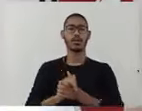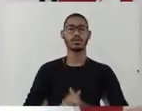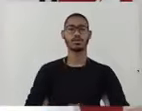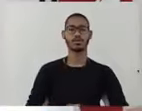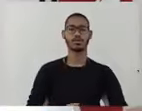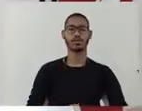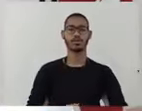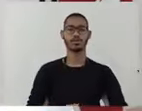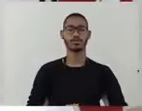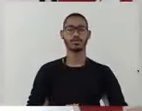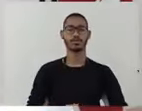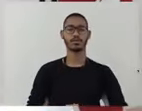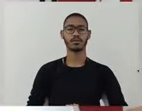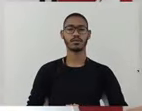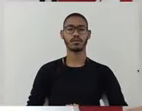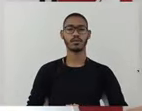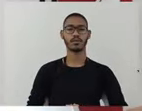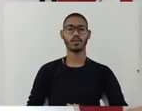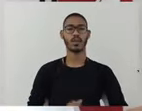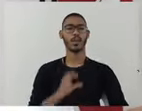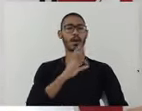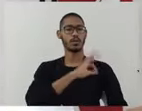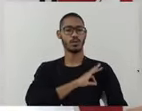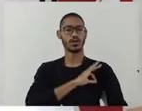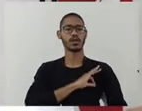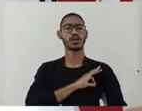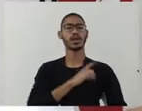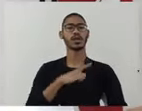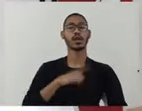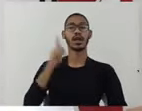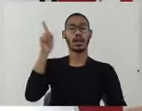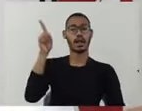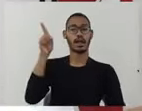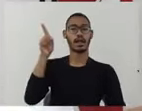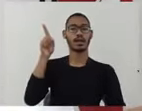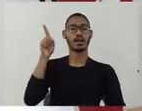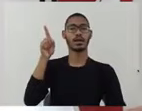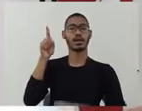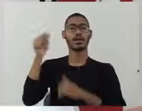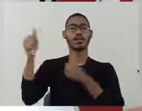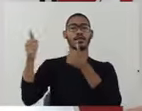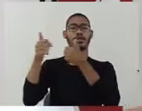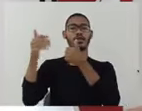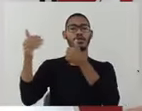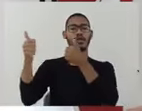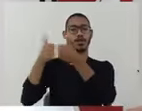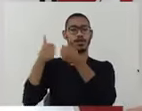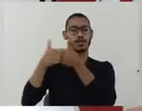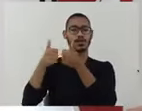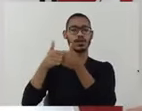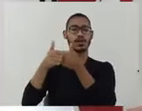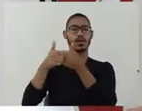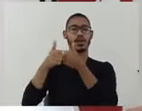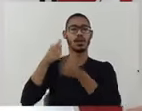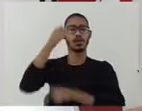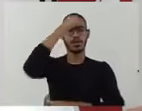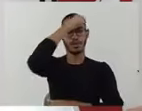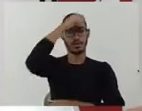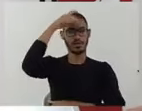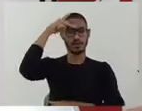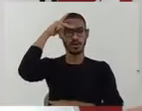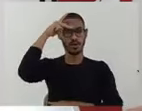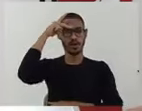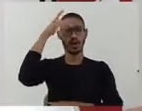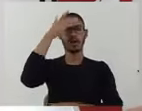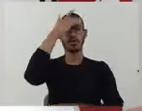ali disponível para registro, para registro de queixas e ações que demandam em